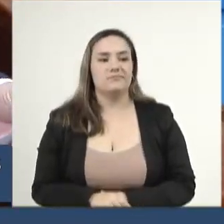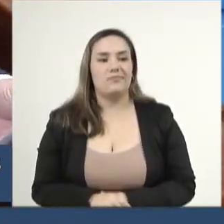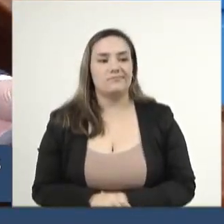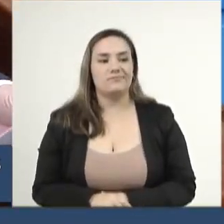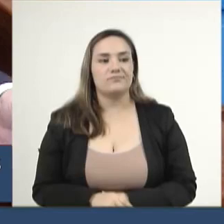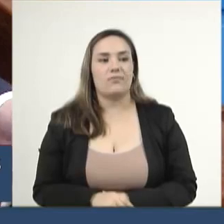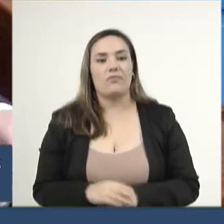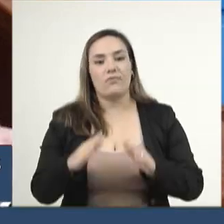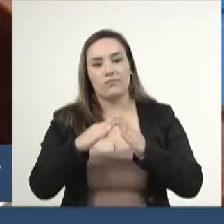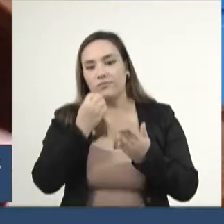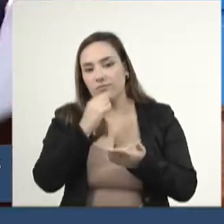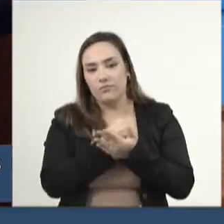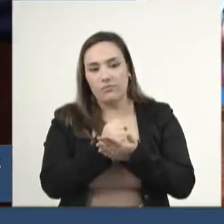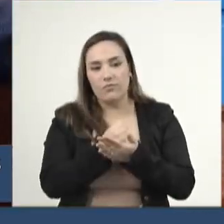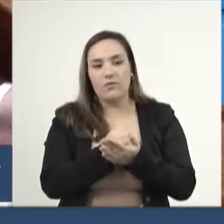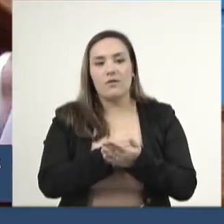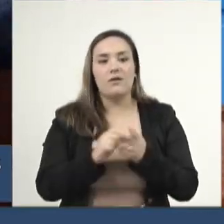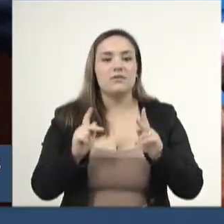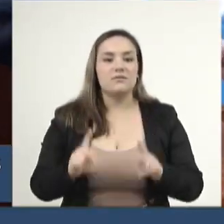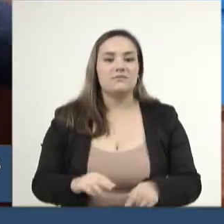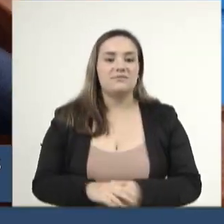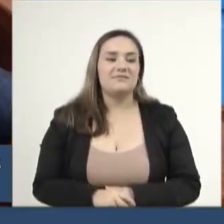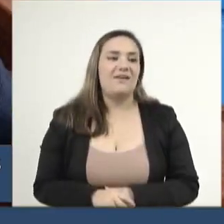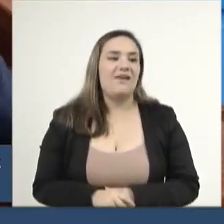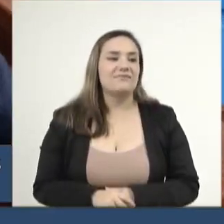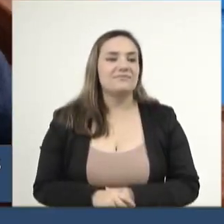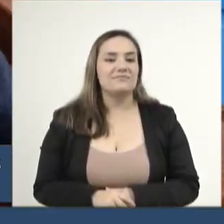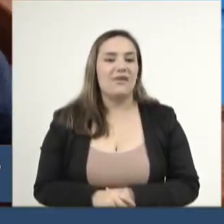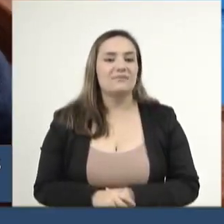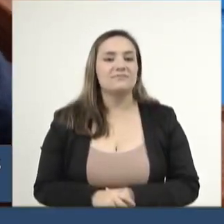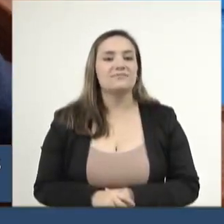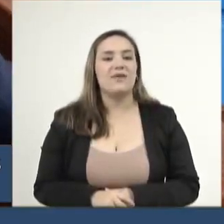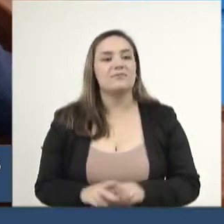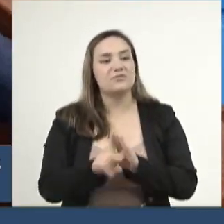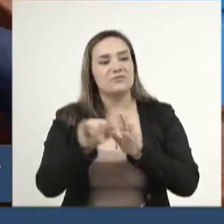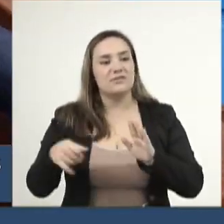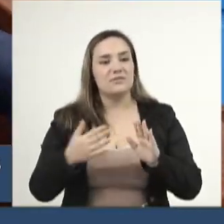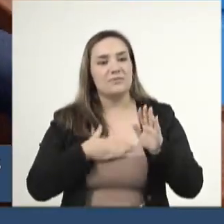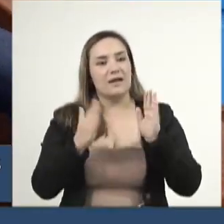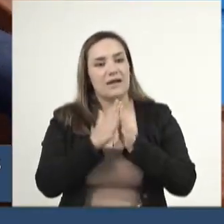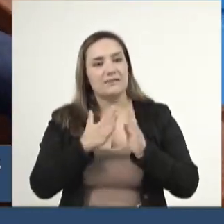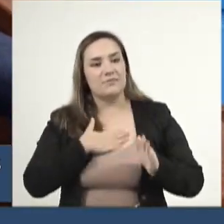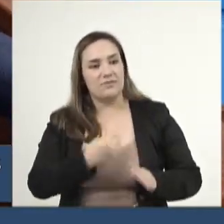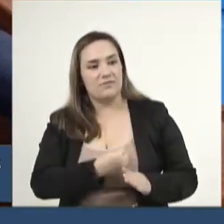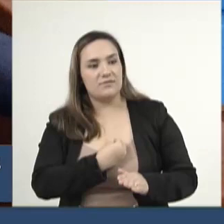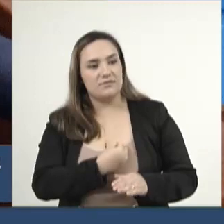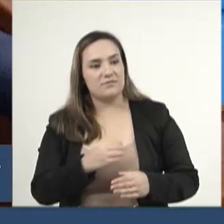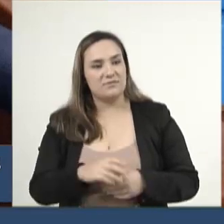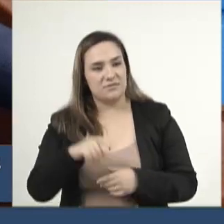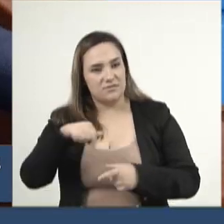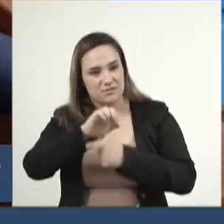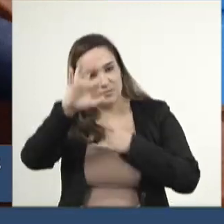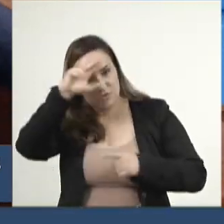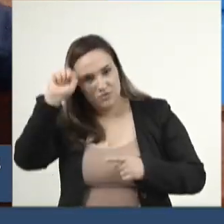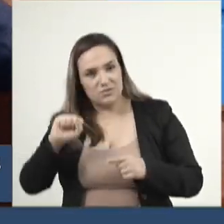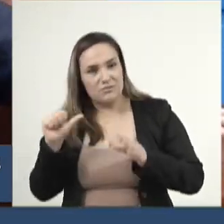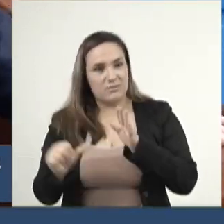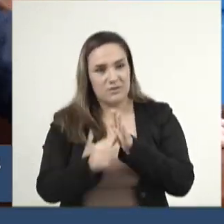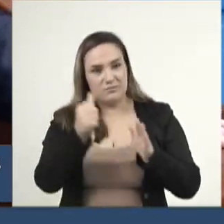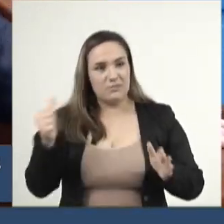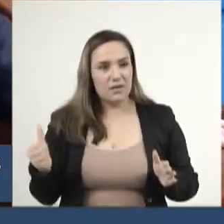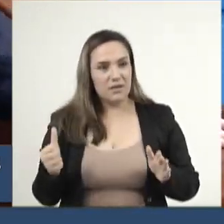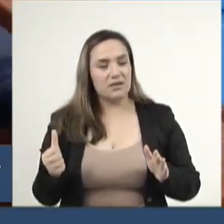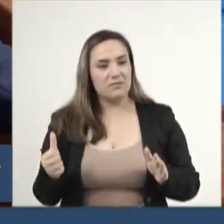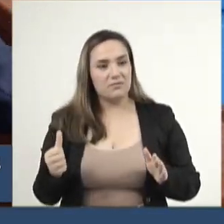Farmácia Popular. Programa Minha Casa Minha Vida. Fiquei sabendo agora que Mato Grosso do Sul foi o primeiro